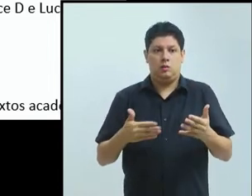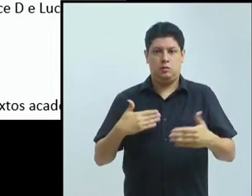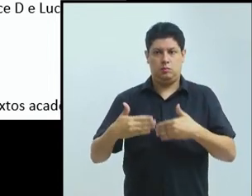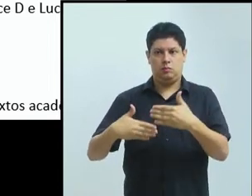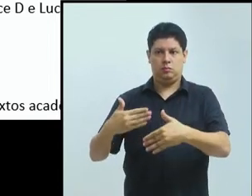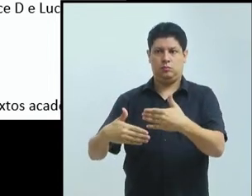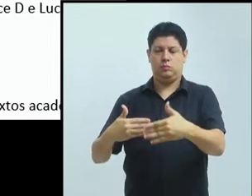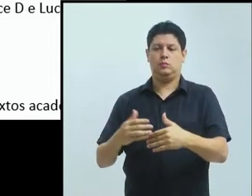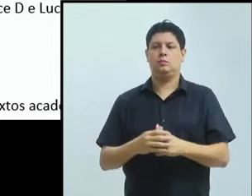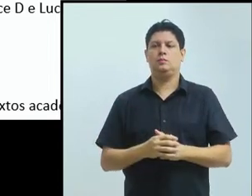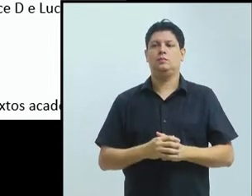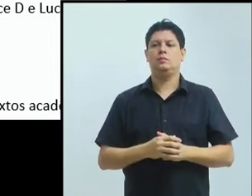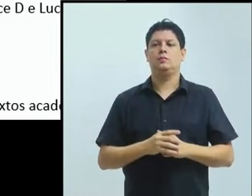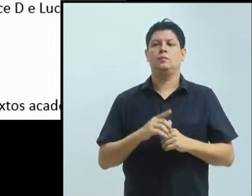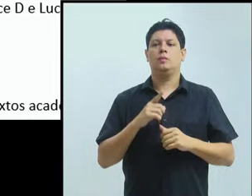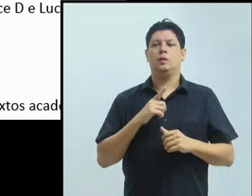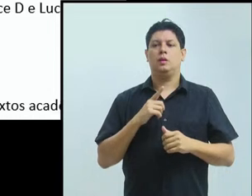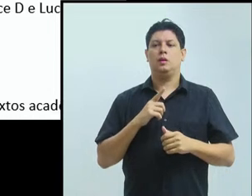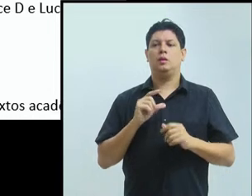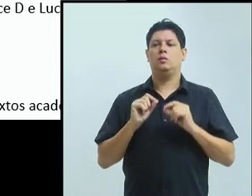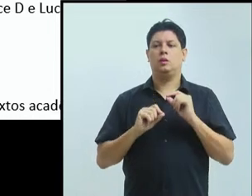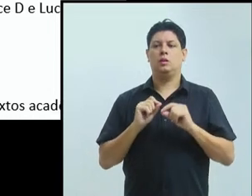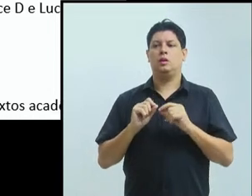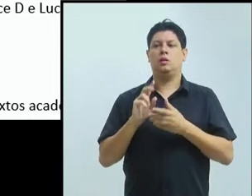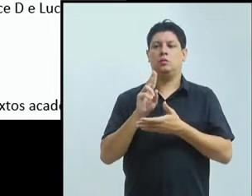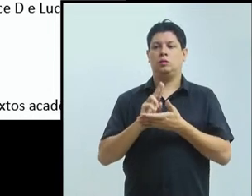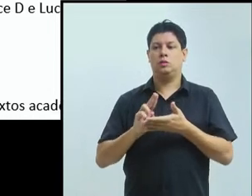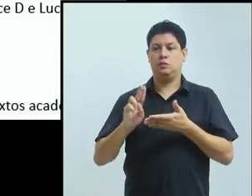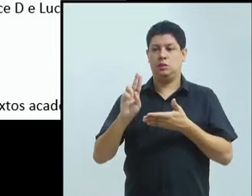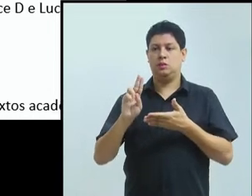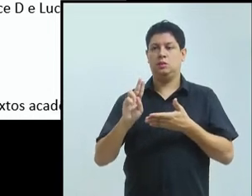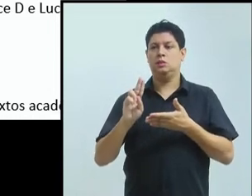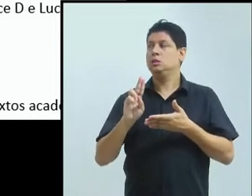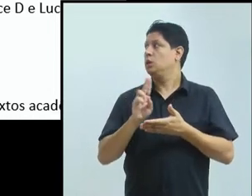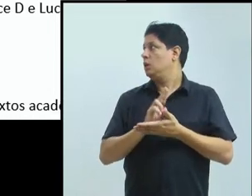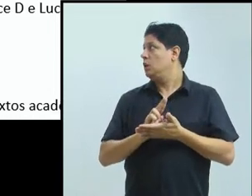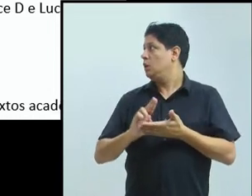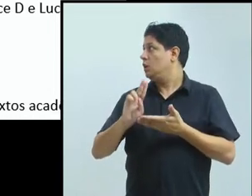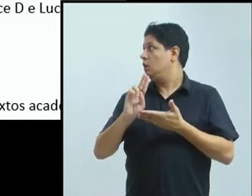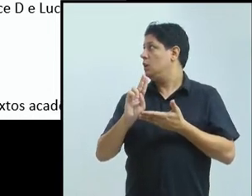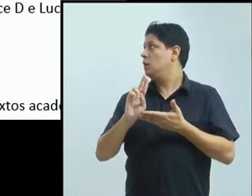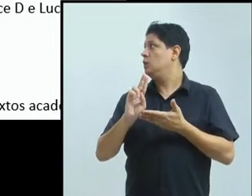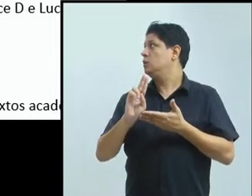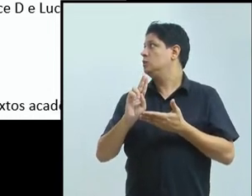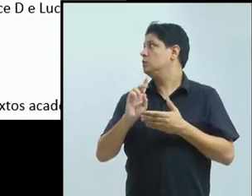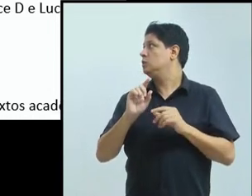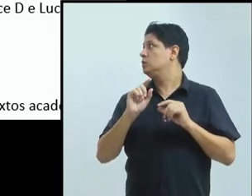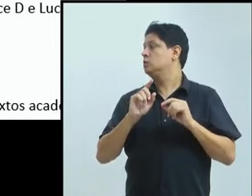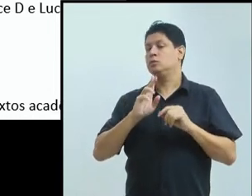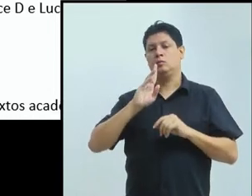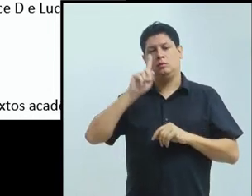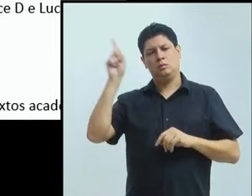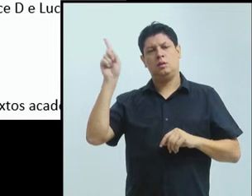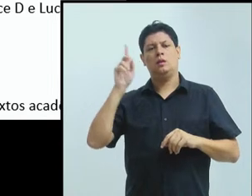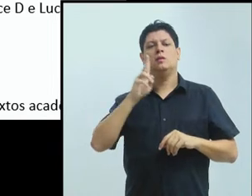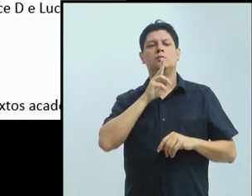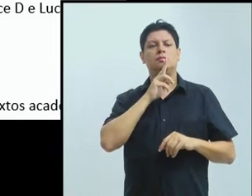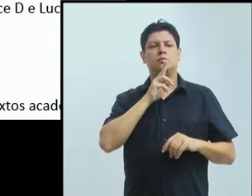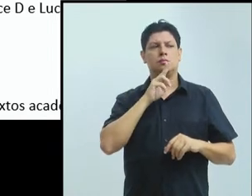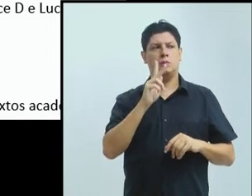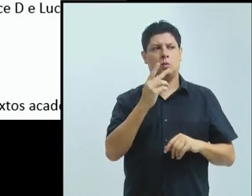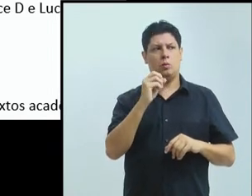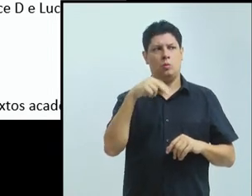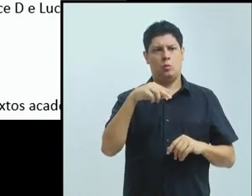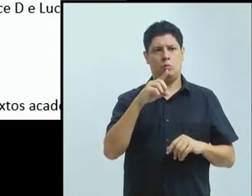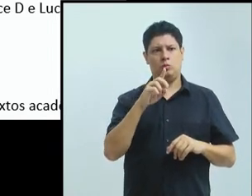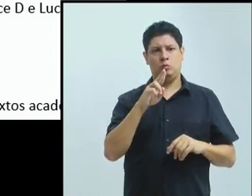Nacional Francisco Moração. Eu fiz um trabalho muito longo lá, foram seis anos indo uma vez, às vezes duas vezes por ano